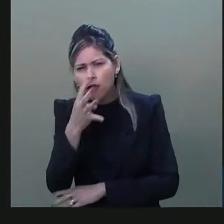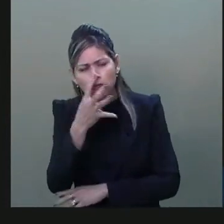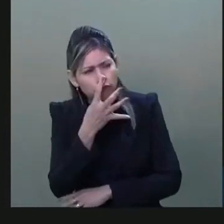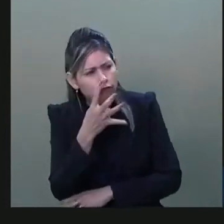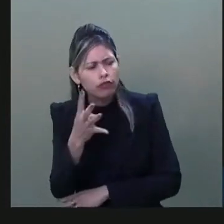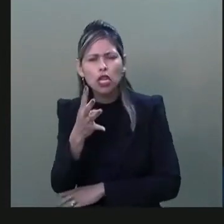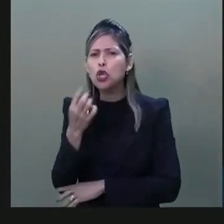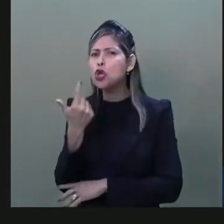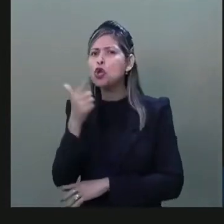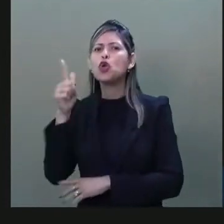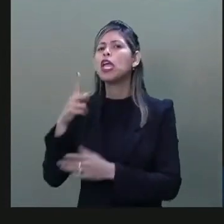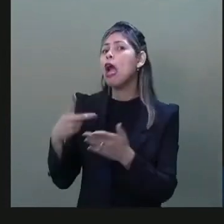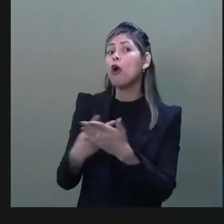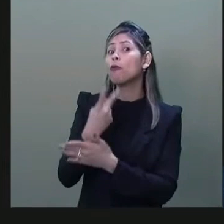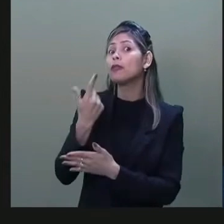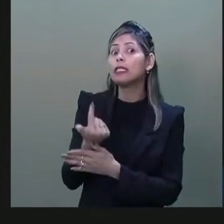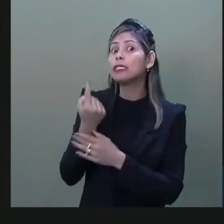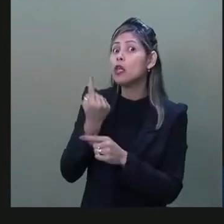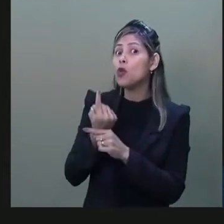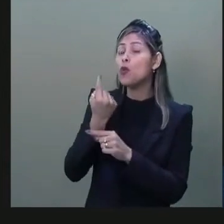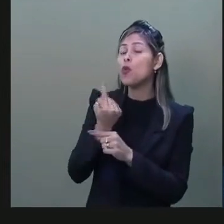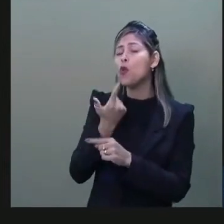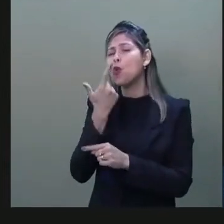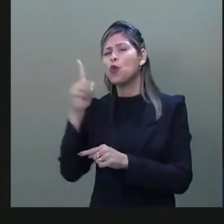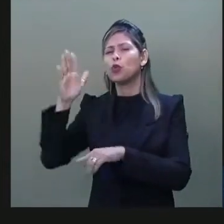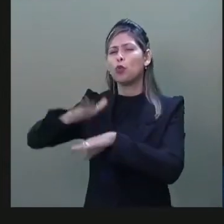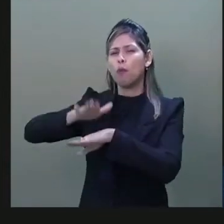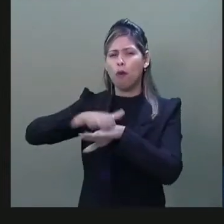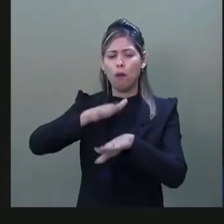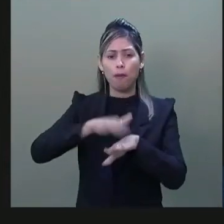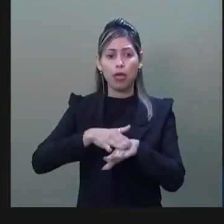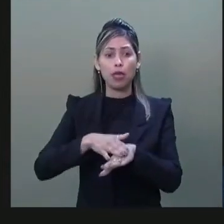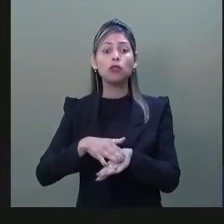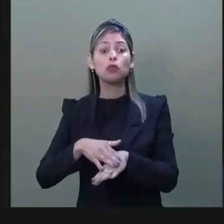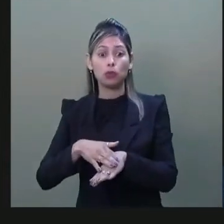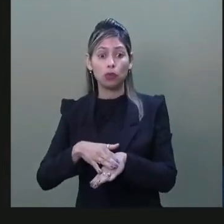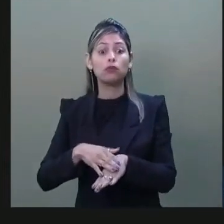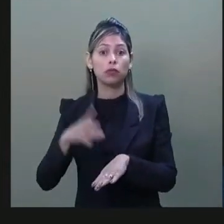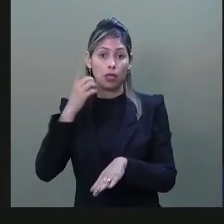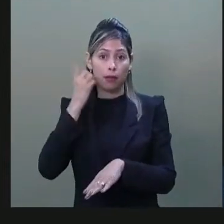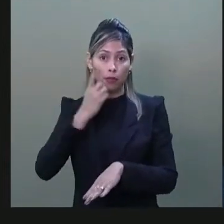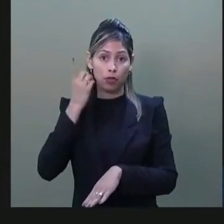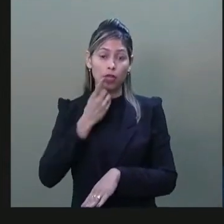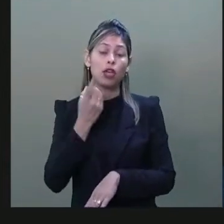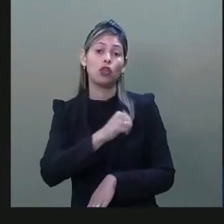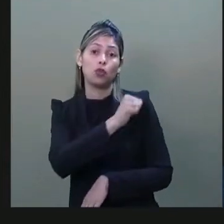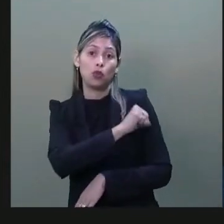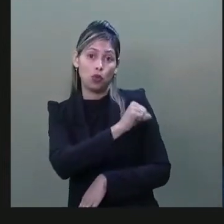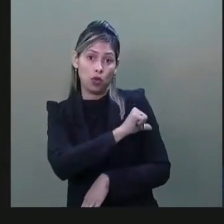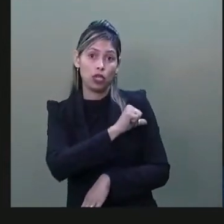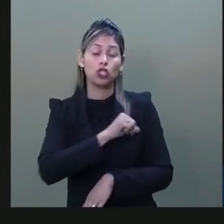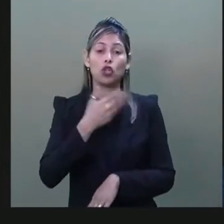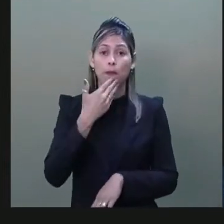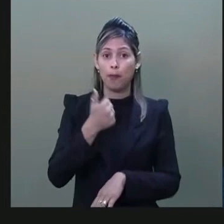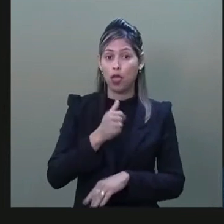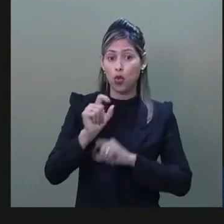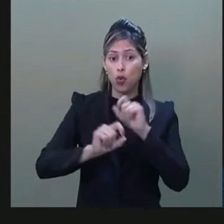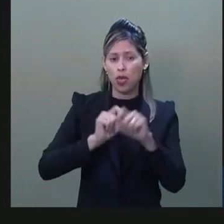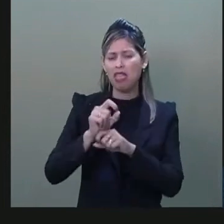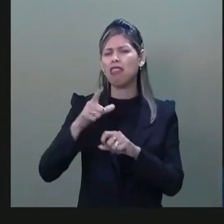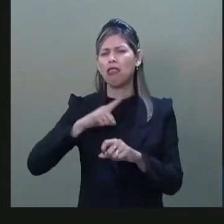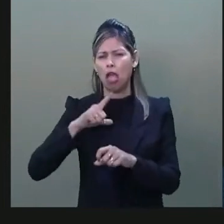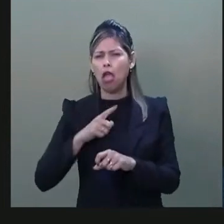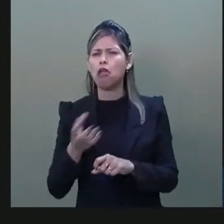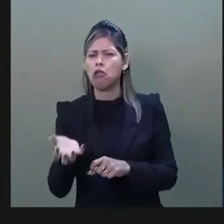Janeiro, infiltrados em manifestações legítimas que queriam melhorias salariais, melhores condições de